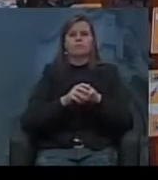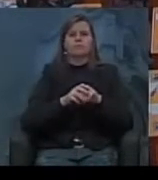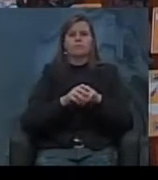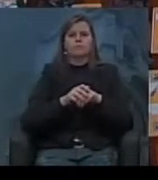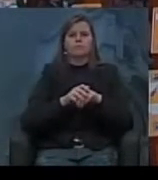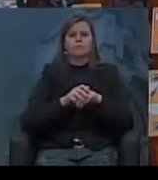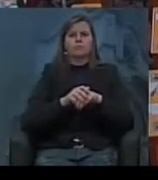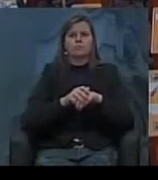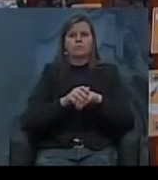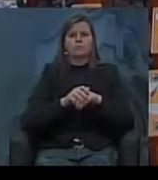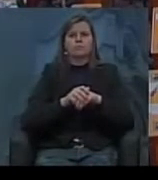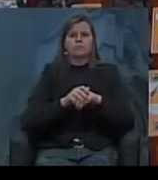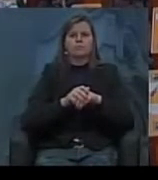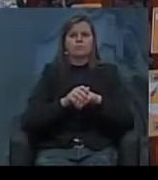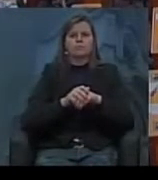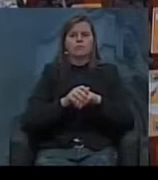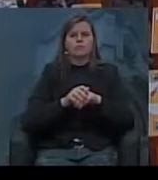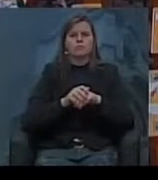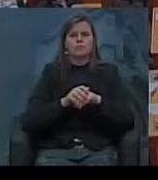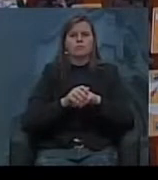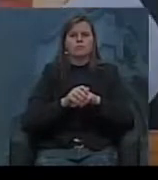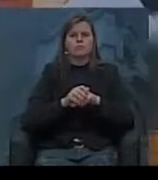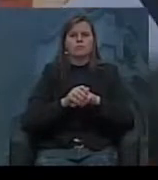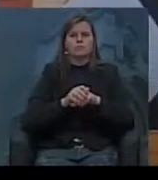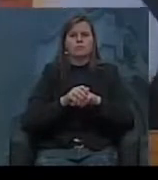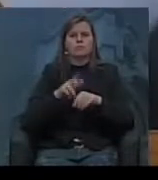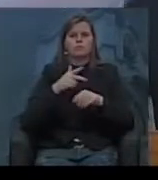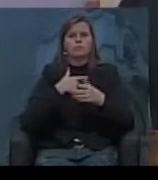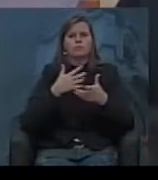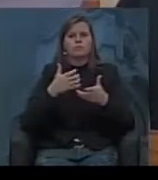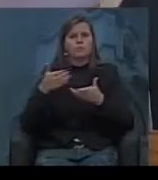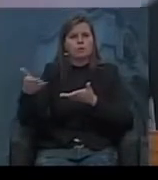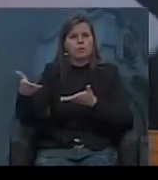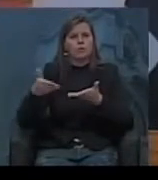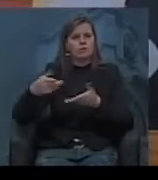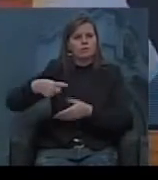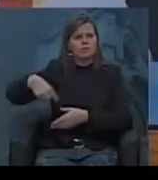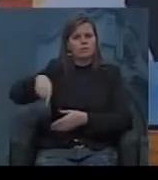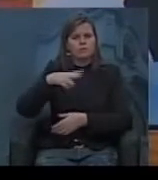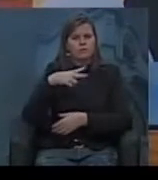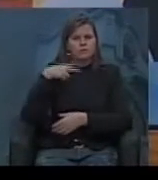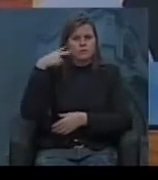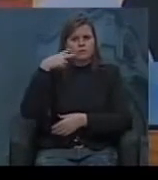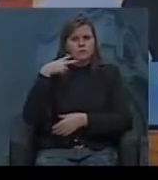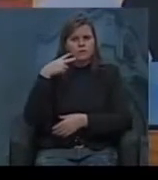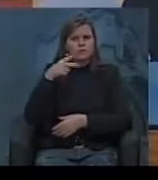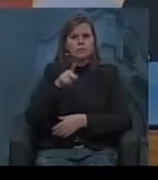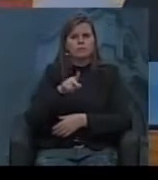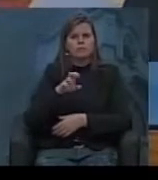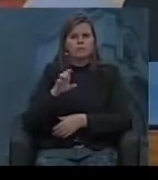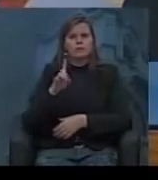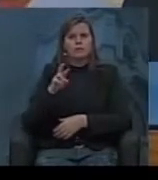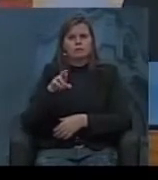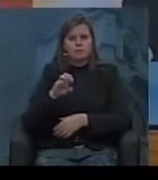Eu queria convidar os vereadores, o vereador Pedro Ruas.